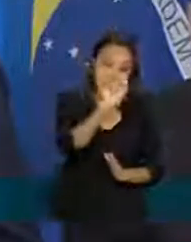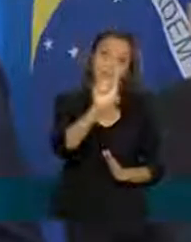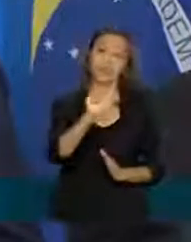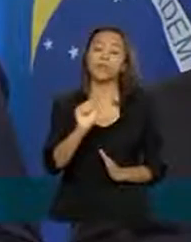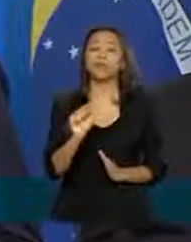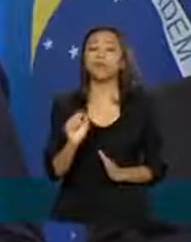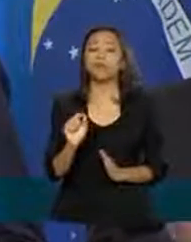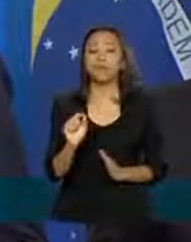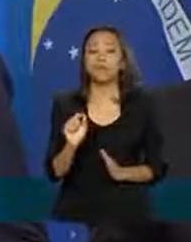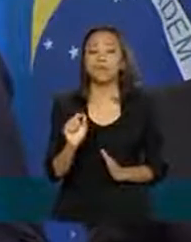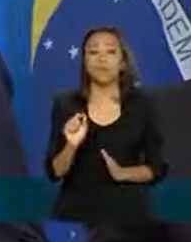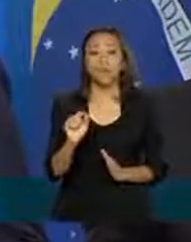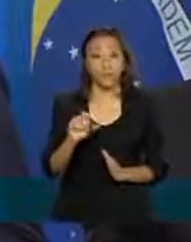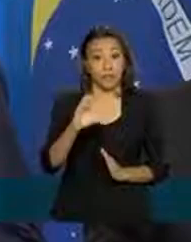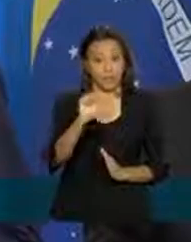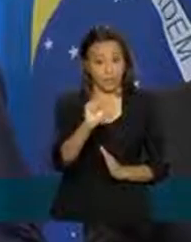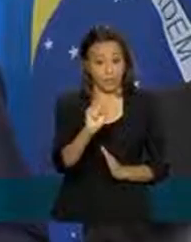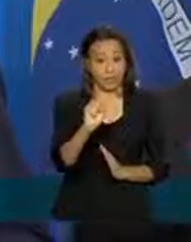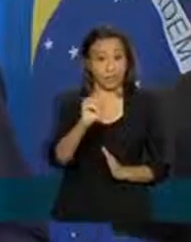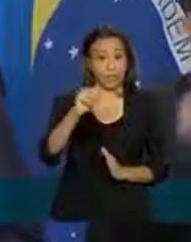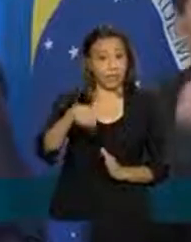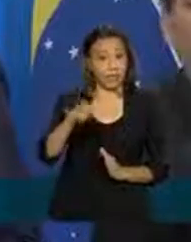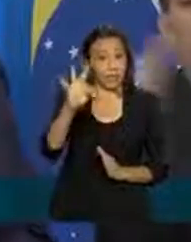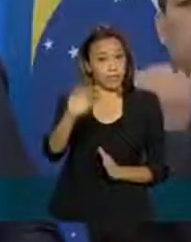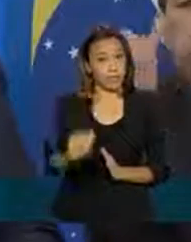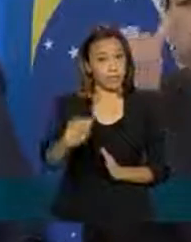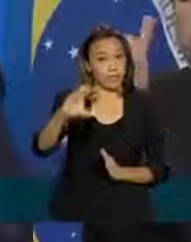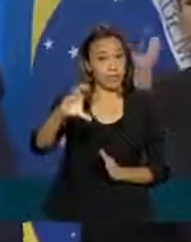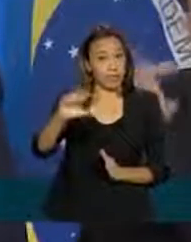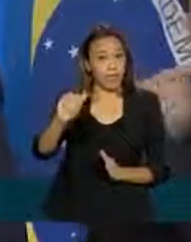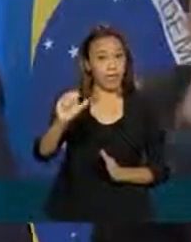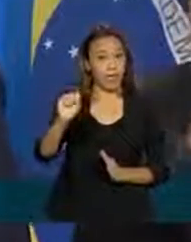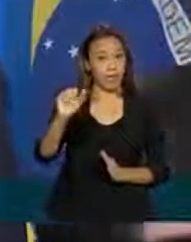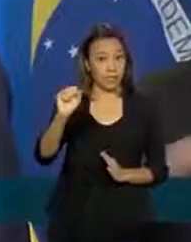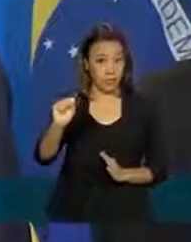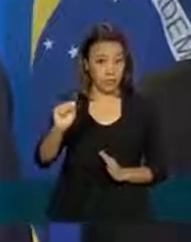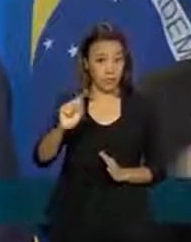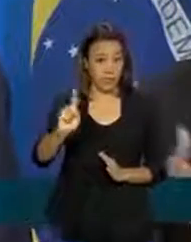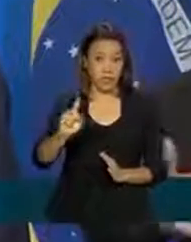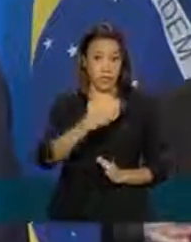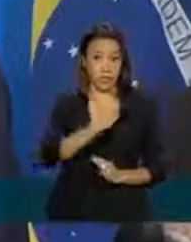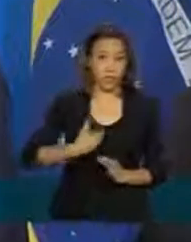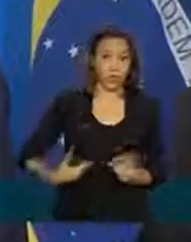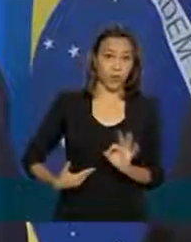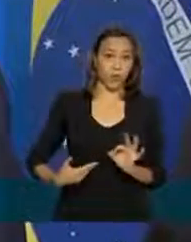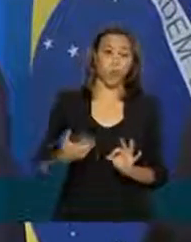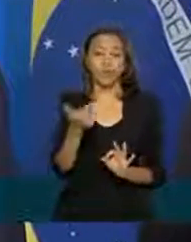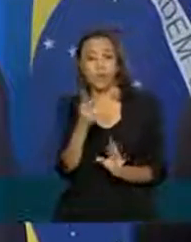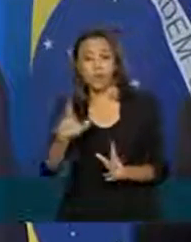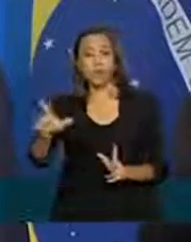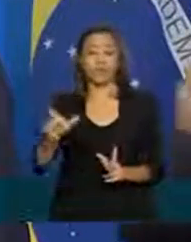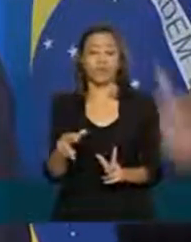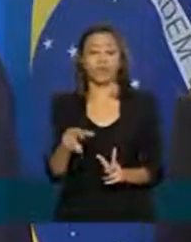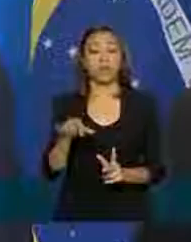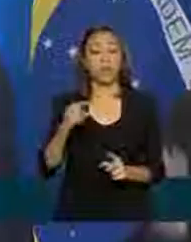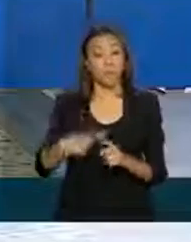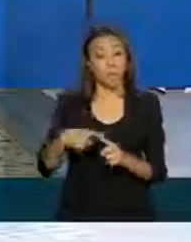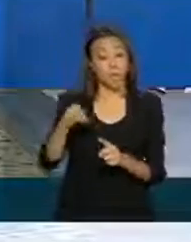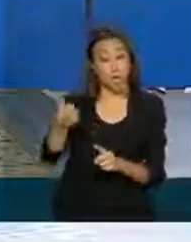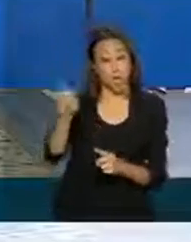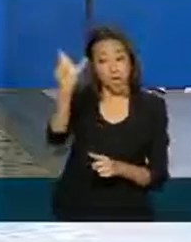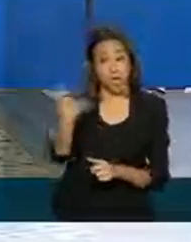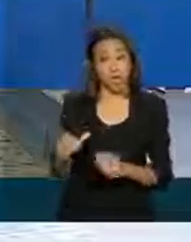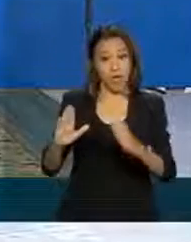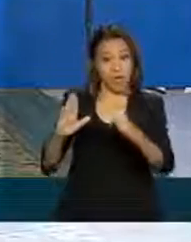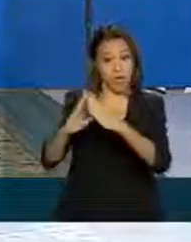Porque é assunto importante também, segundo, tem a ver com saúde. Por coincidência, uma dessas salvou a minha vida há dois